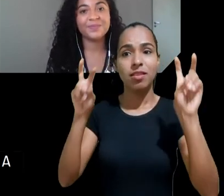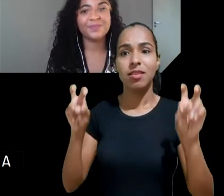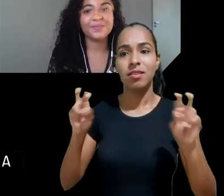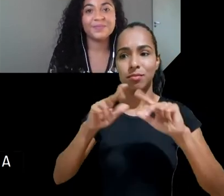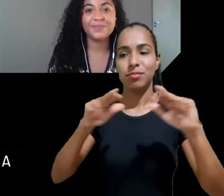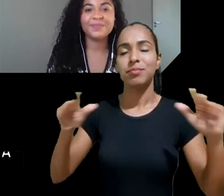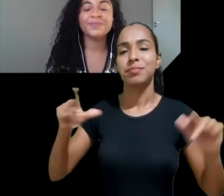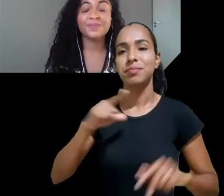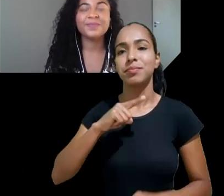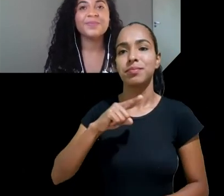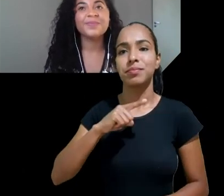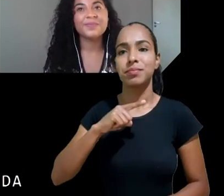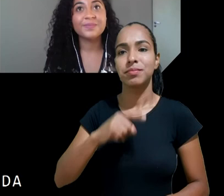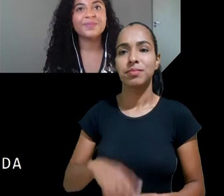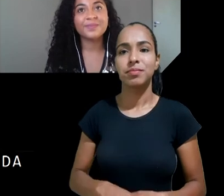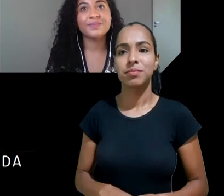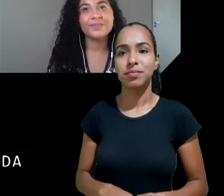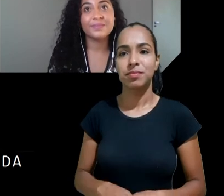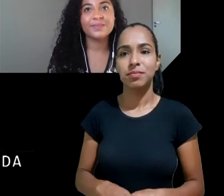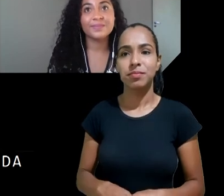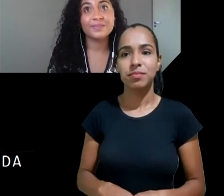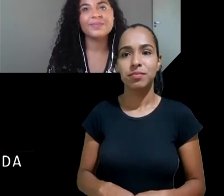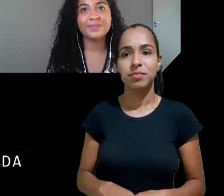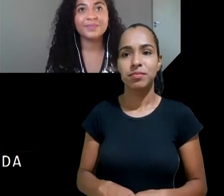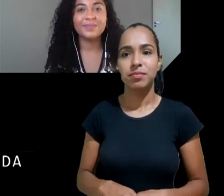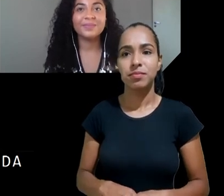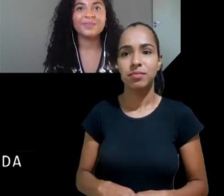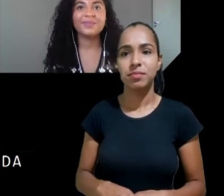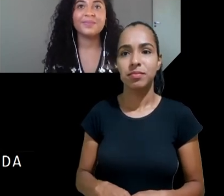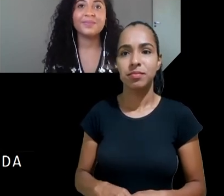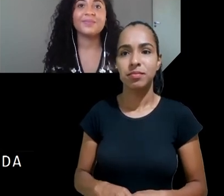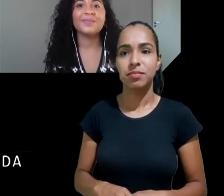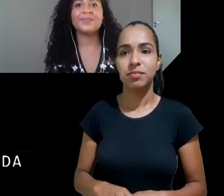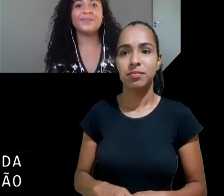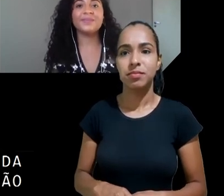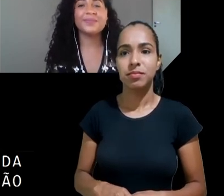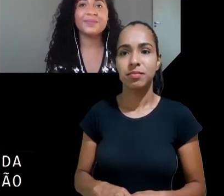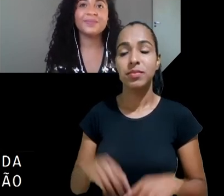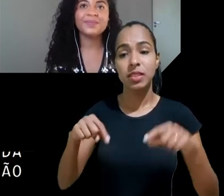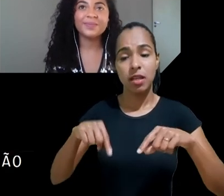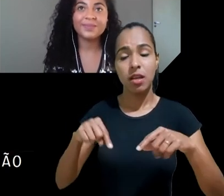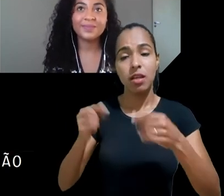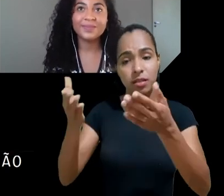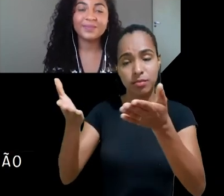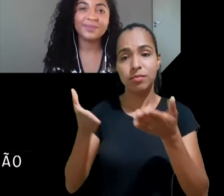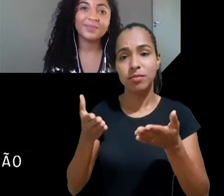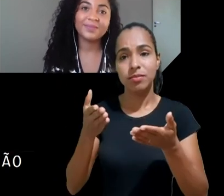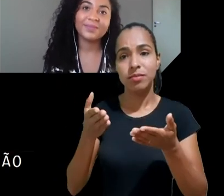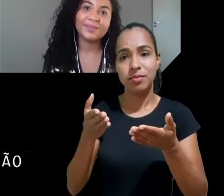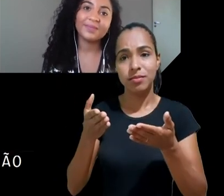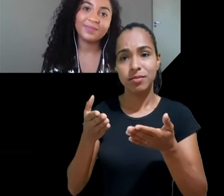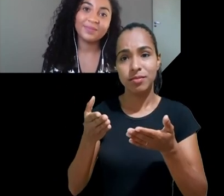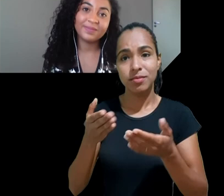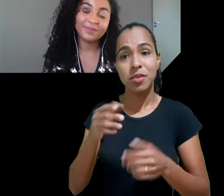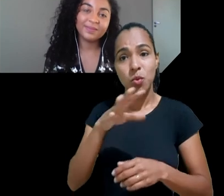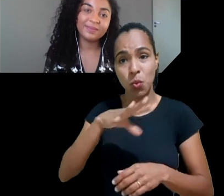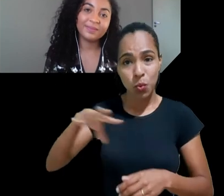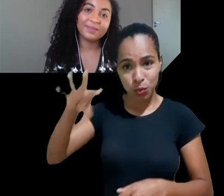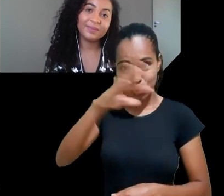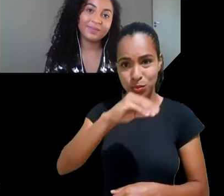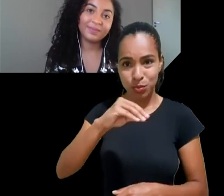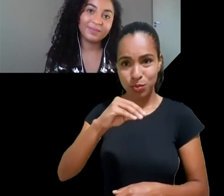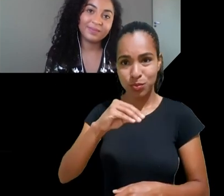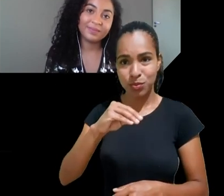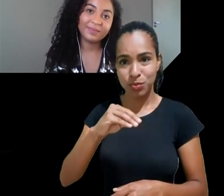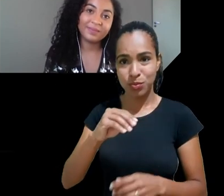exatamente Thay por isso a gente quer deixar aqui um convite para todos e todas vocês que assinem a nossa newsletter e nos sigam nas nossas redes sociais